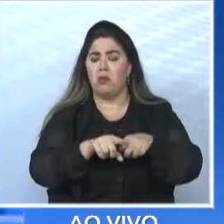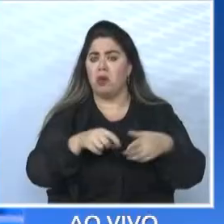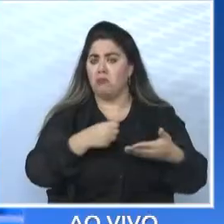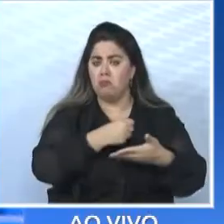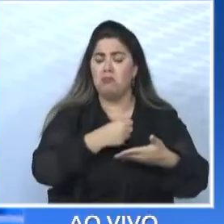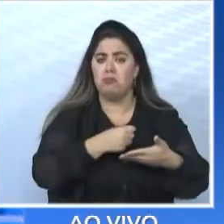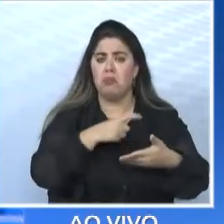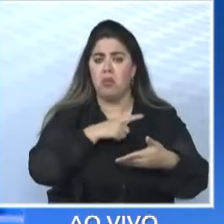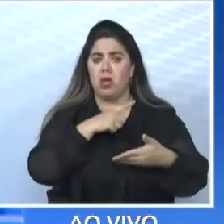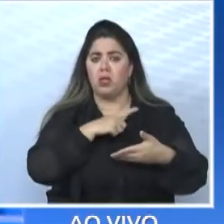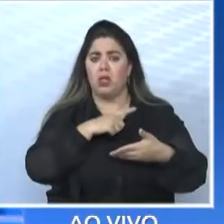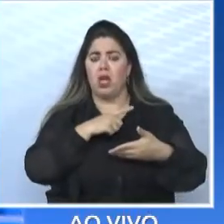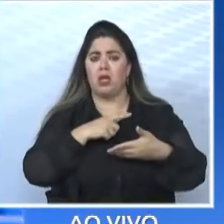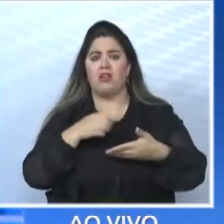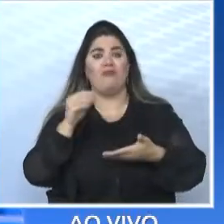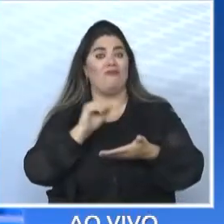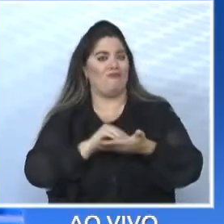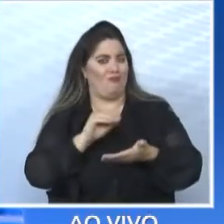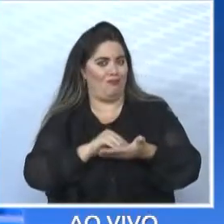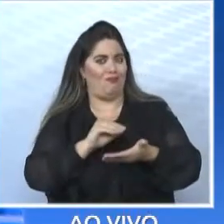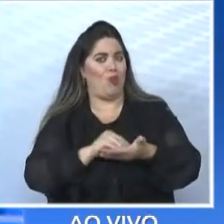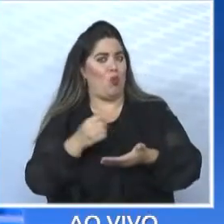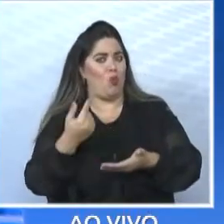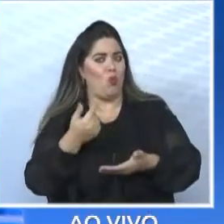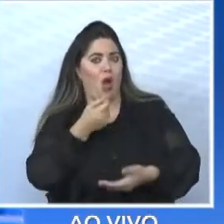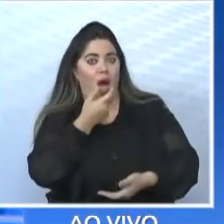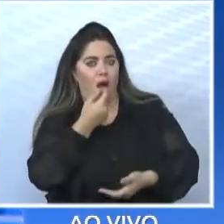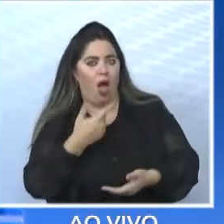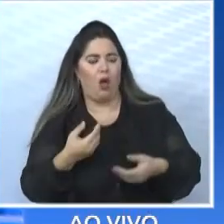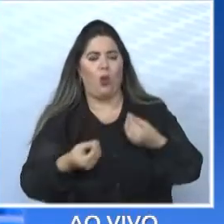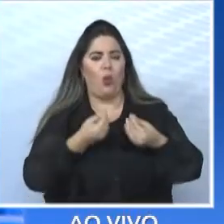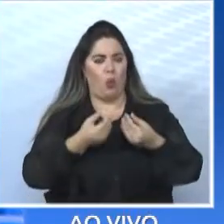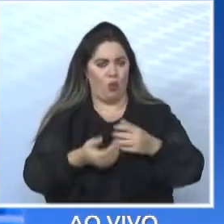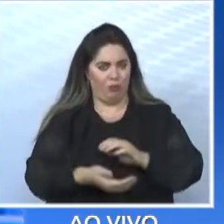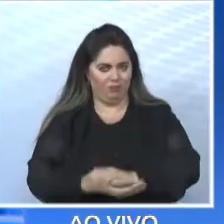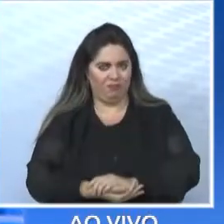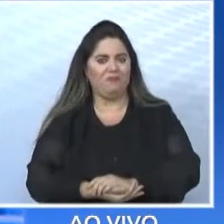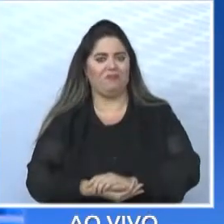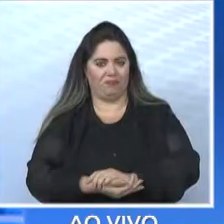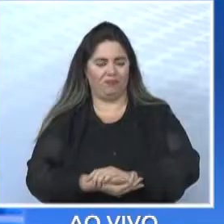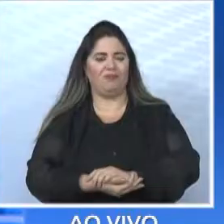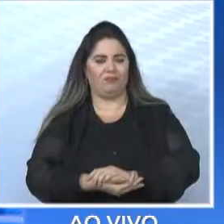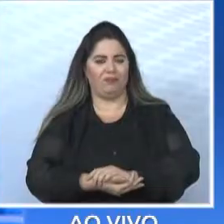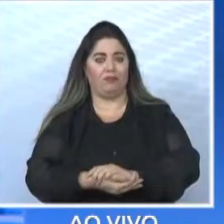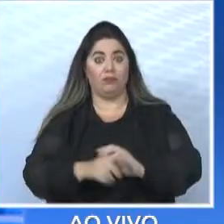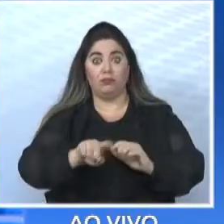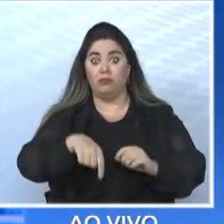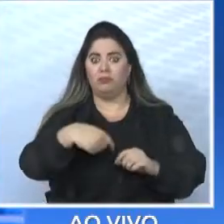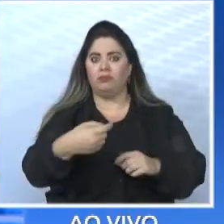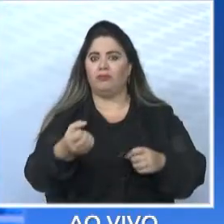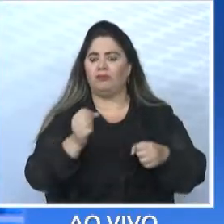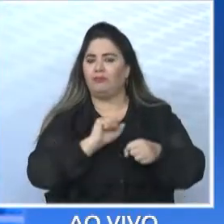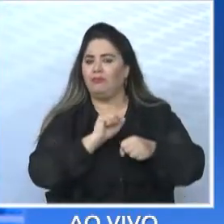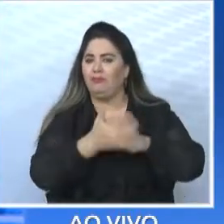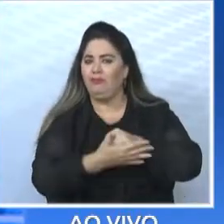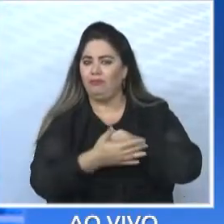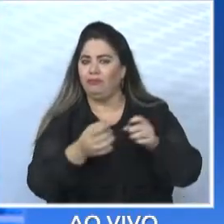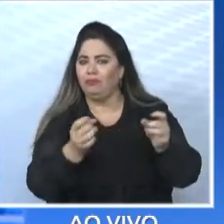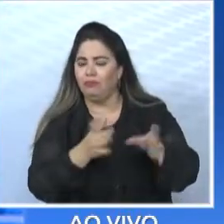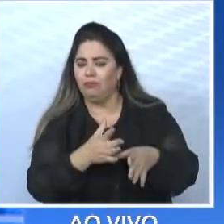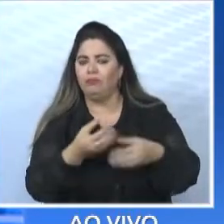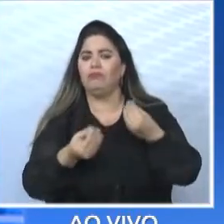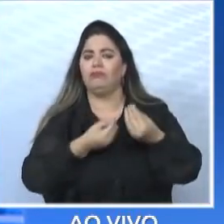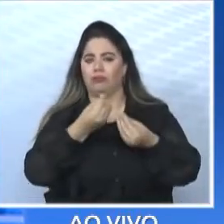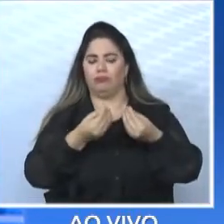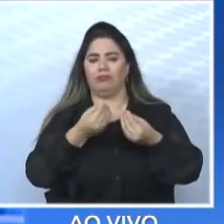desprovidas disso. Não tem remédio, não tem medicamento na unidade básica. E o pós-Covid, que aí eu digo para vocês, gente, não é fácil.